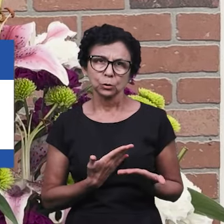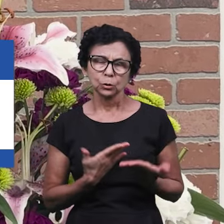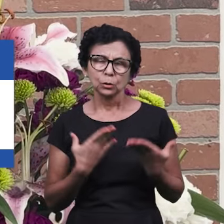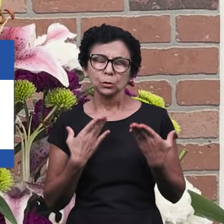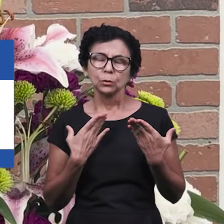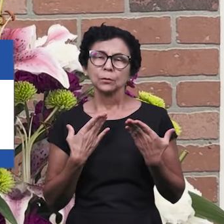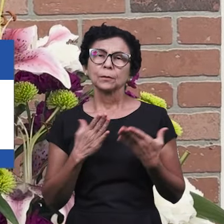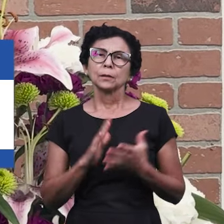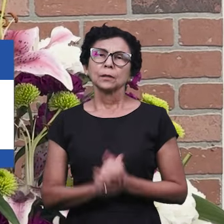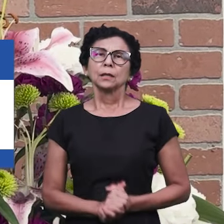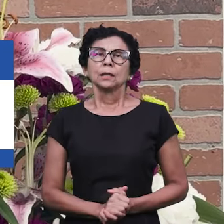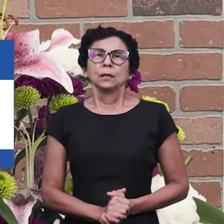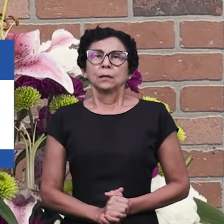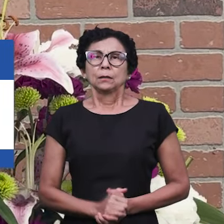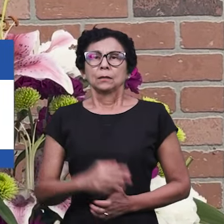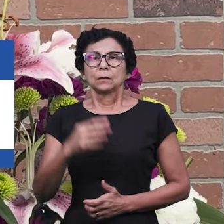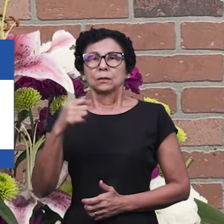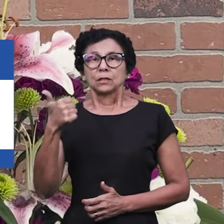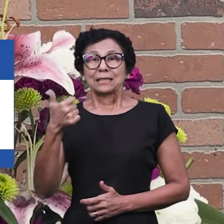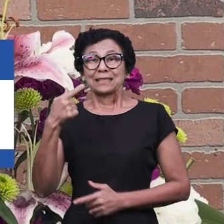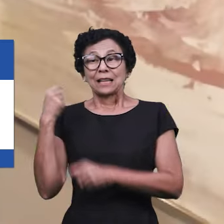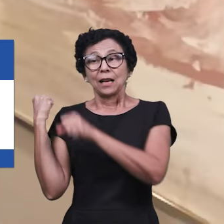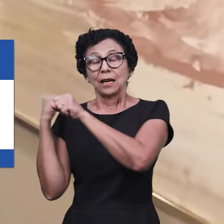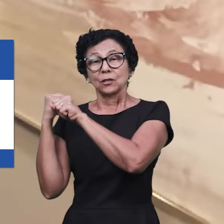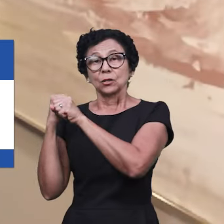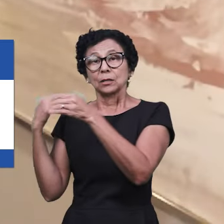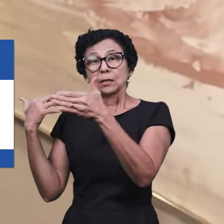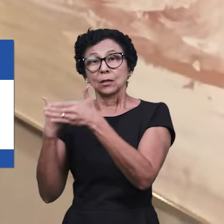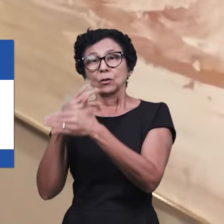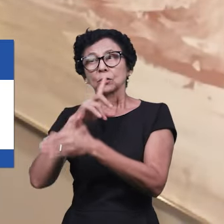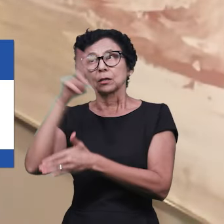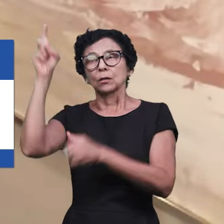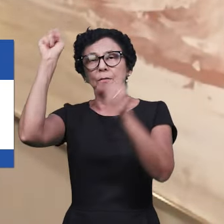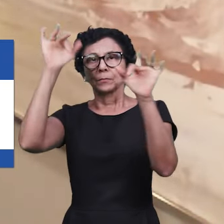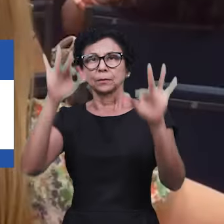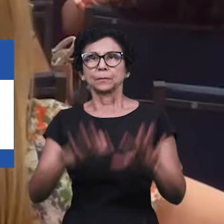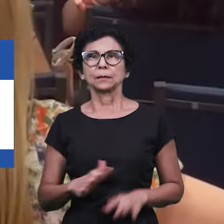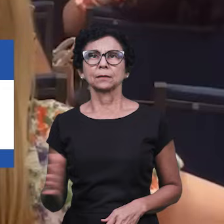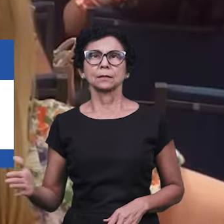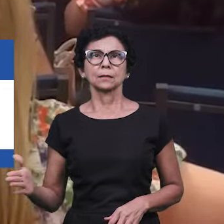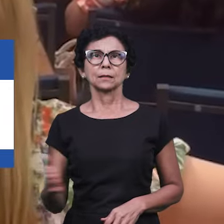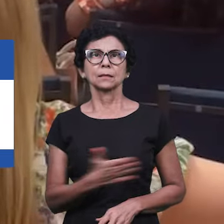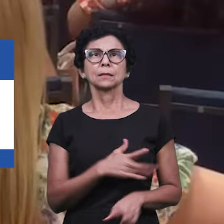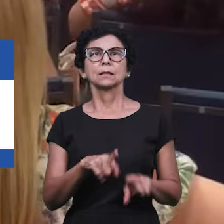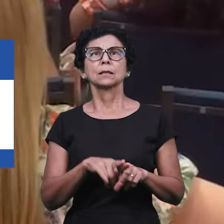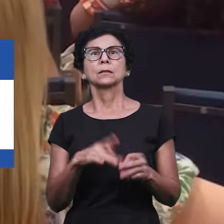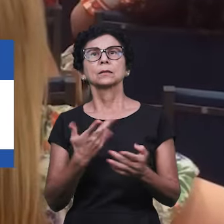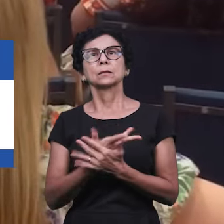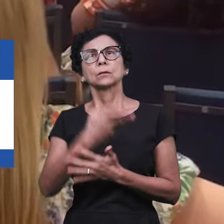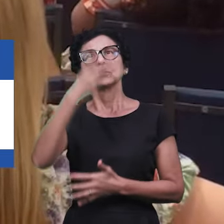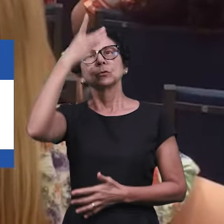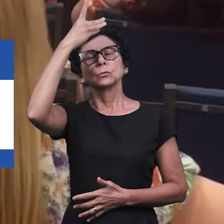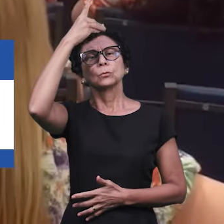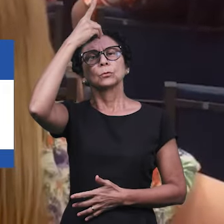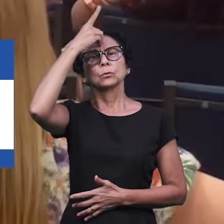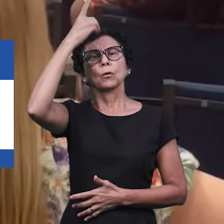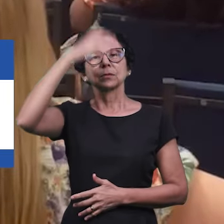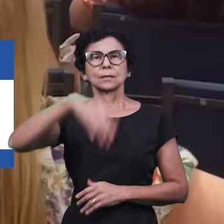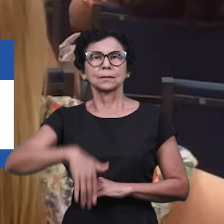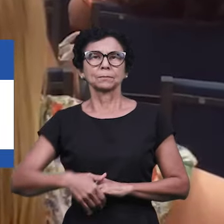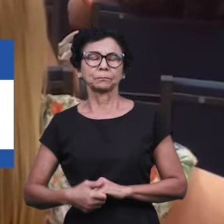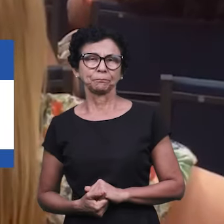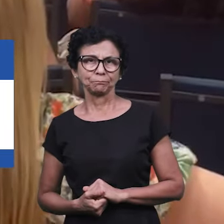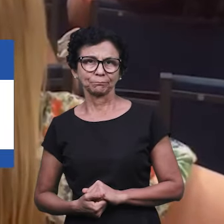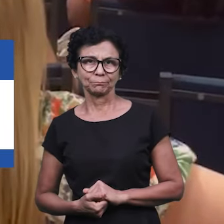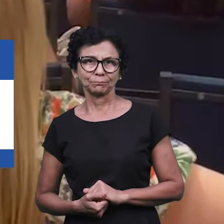nos proporcionado ao longo desses 17 anos. Na ICM Gardner, dons espirituais guiaram uma mensagem para